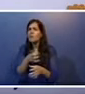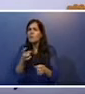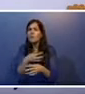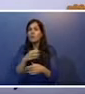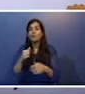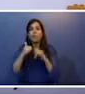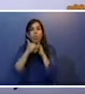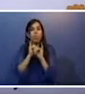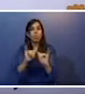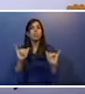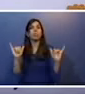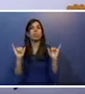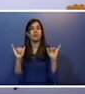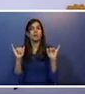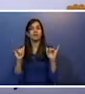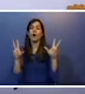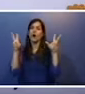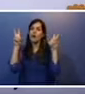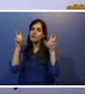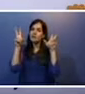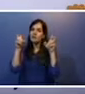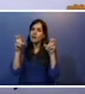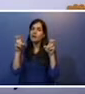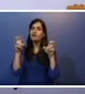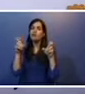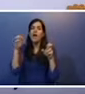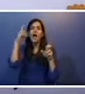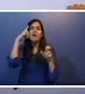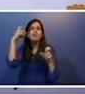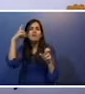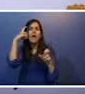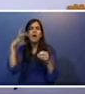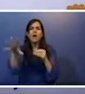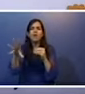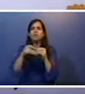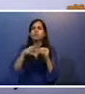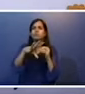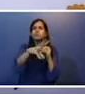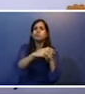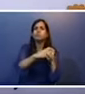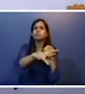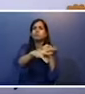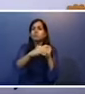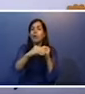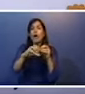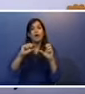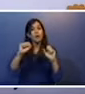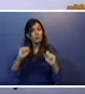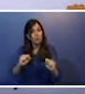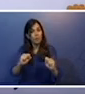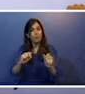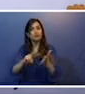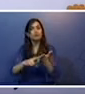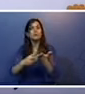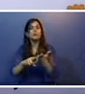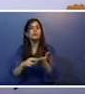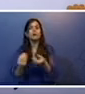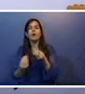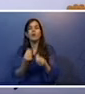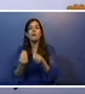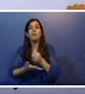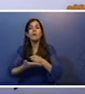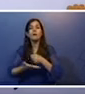A temática é o conjunto de ideias, temas abstrados, que podemos interpretar com base no assunto.